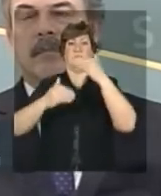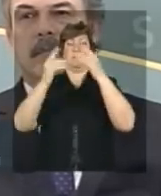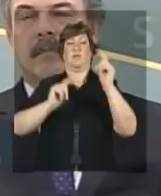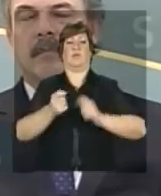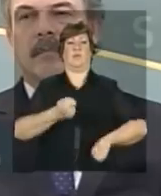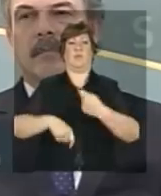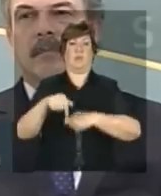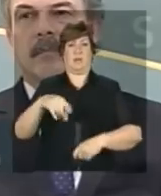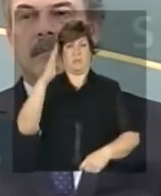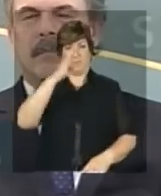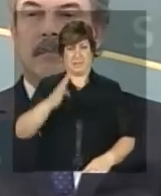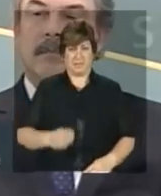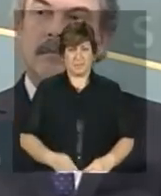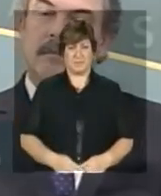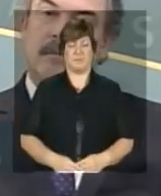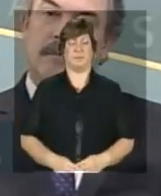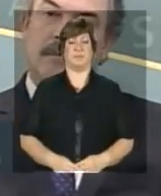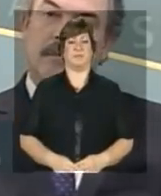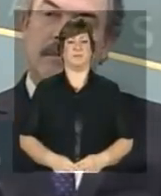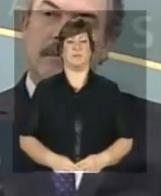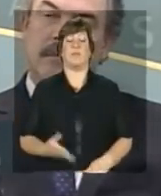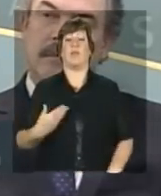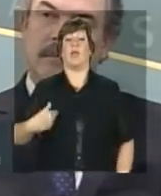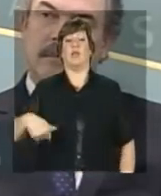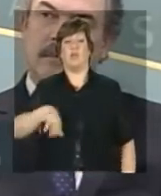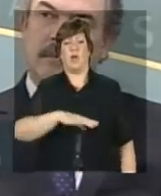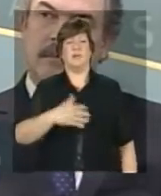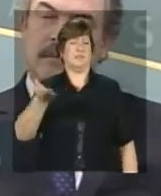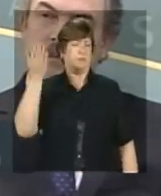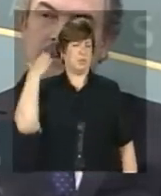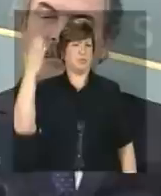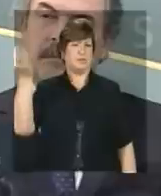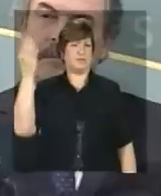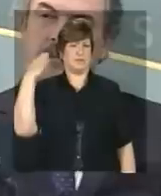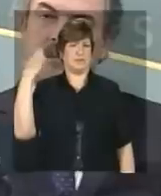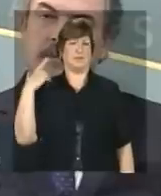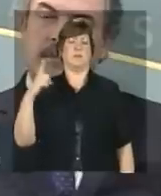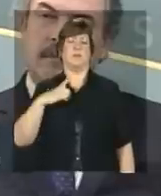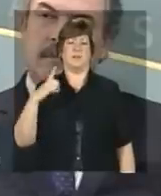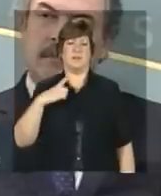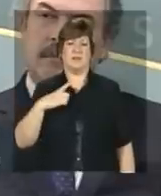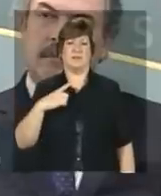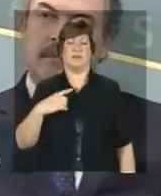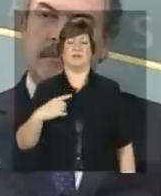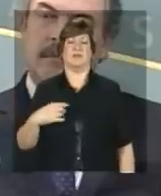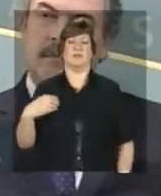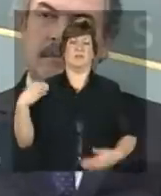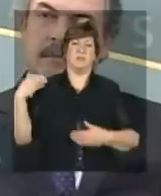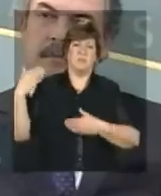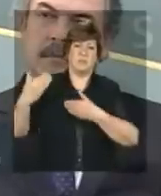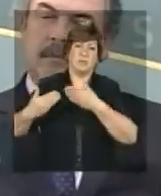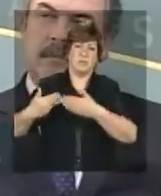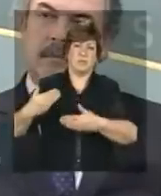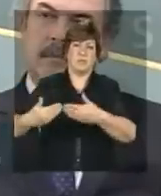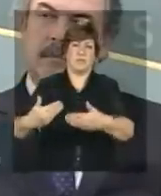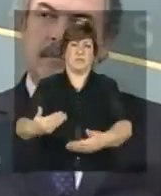econômico aqui no Brasil. Nós vínhamos de um processo que